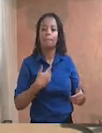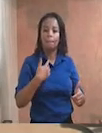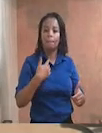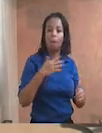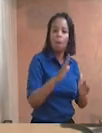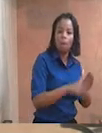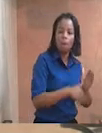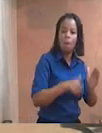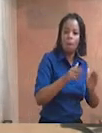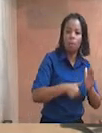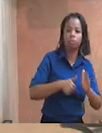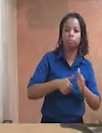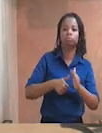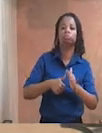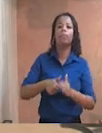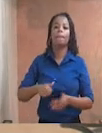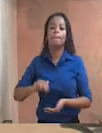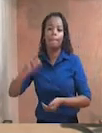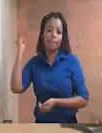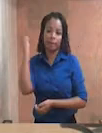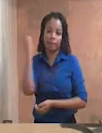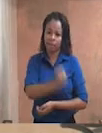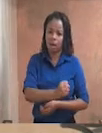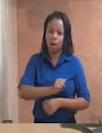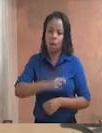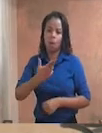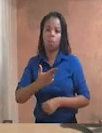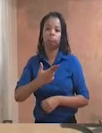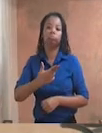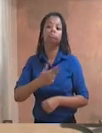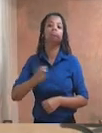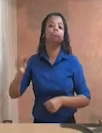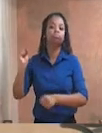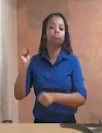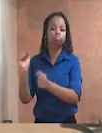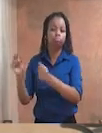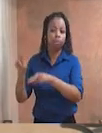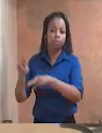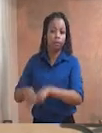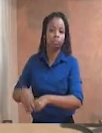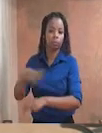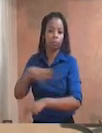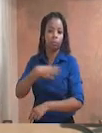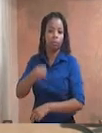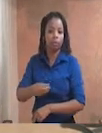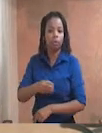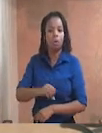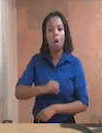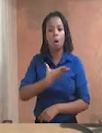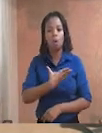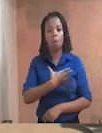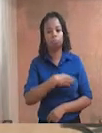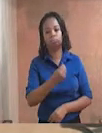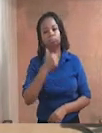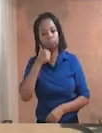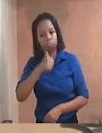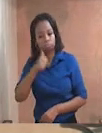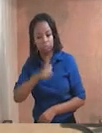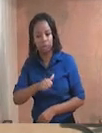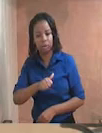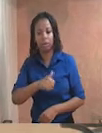reclusão contra o próprio filho ou a filha, incluído pela lei 12